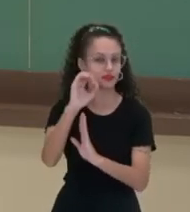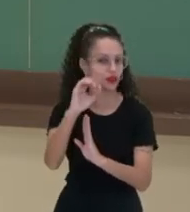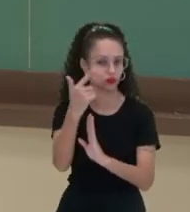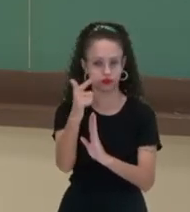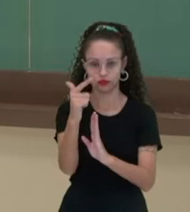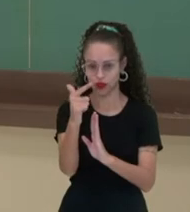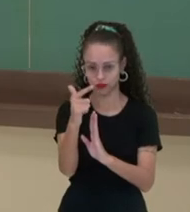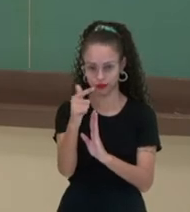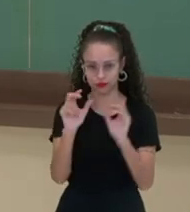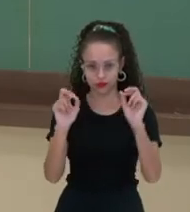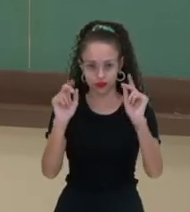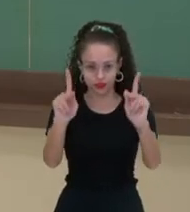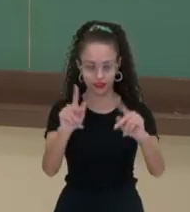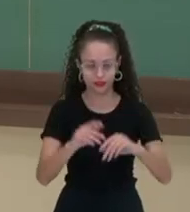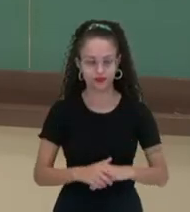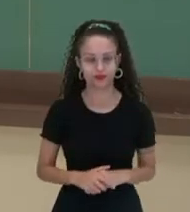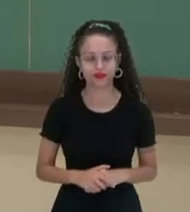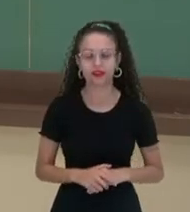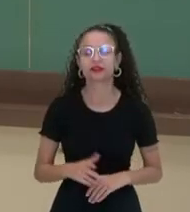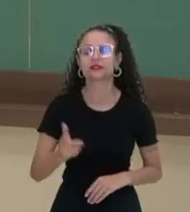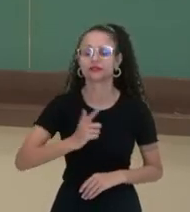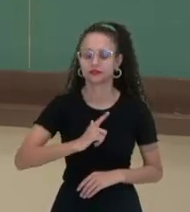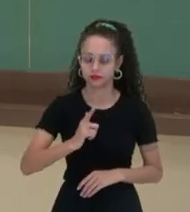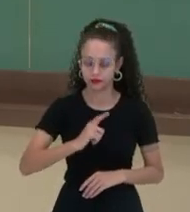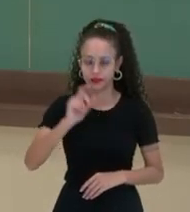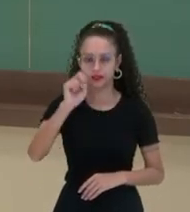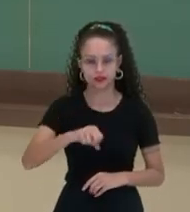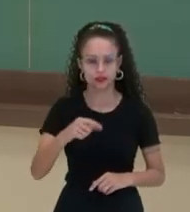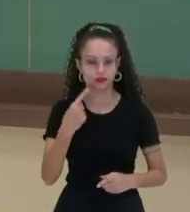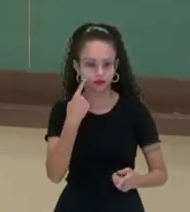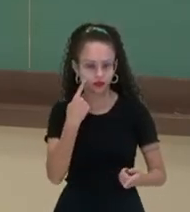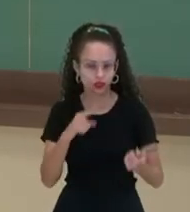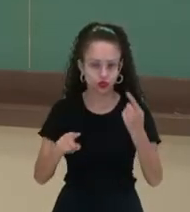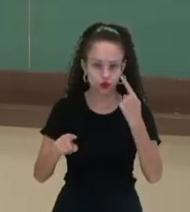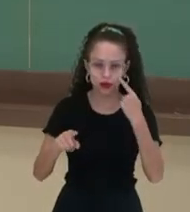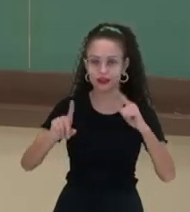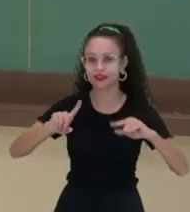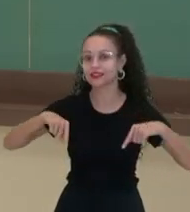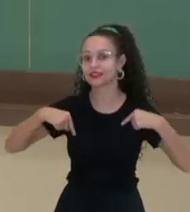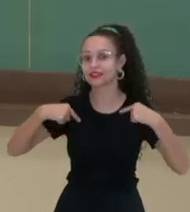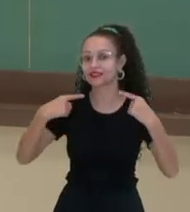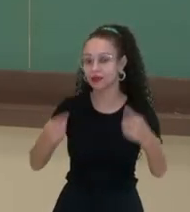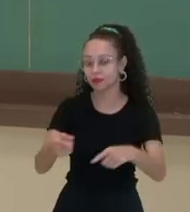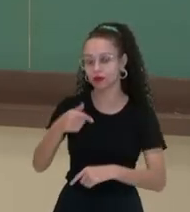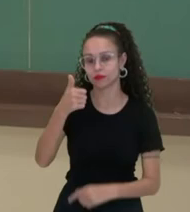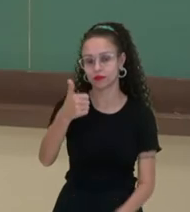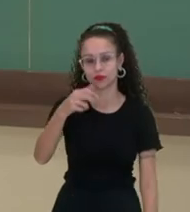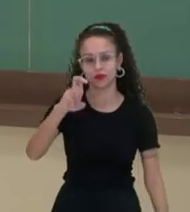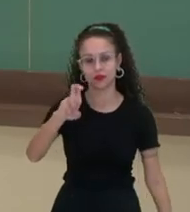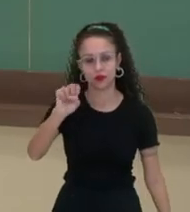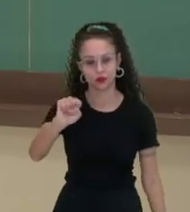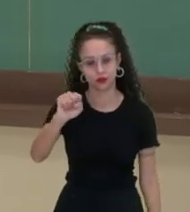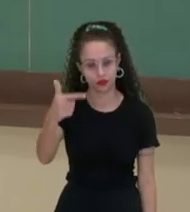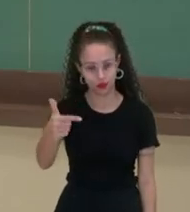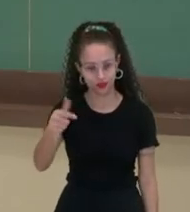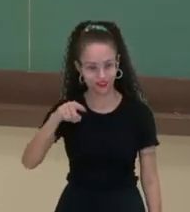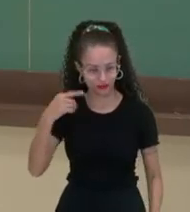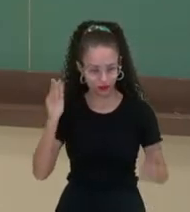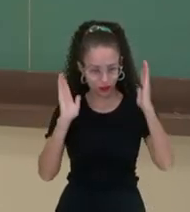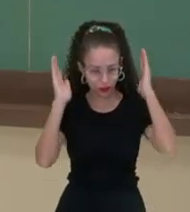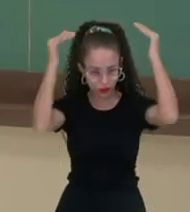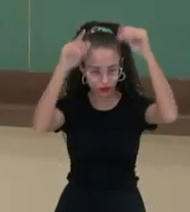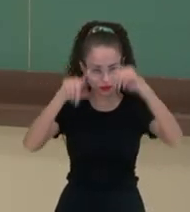zero, ok? Houve sim, algumas descobertas, depois de 1582, depois do Papa Gregório,